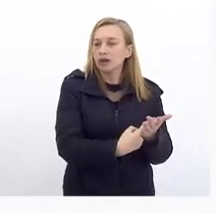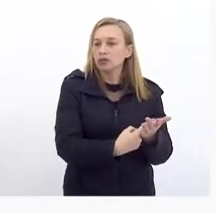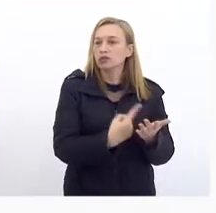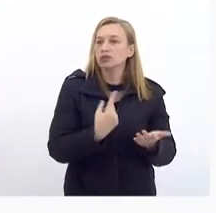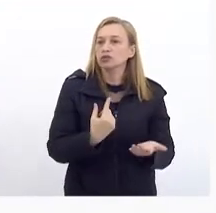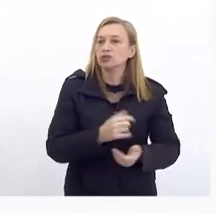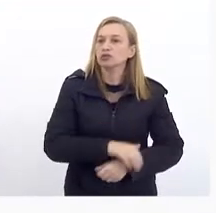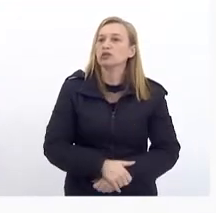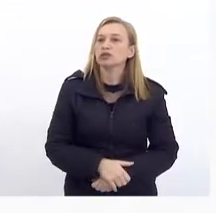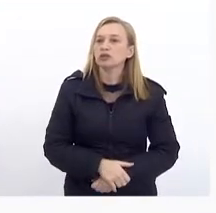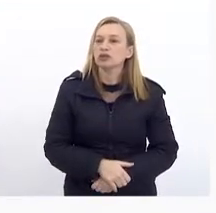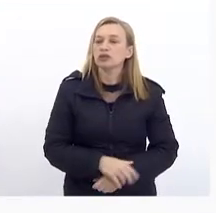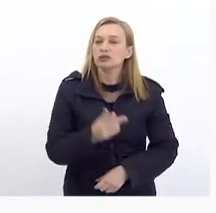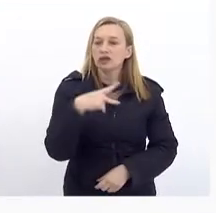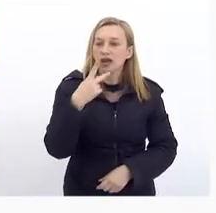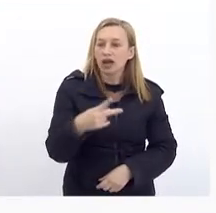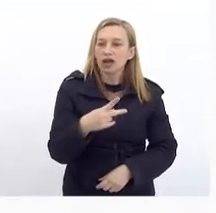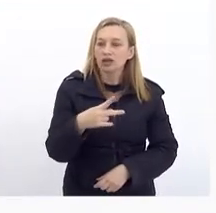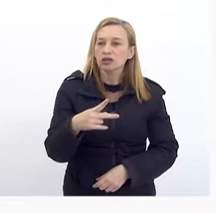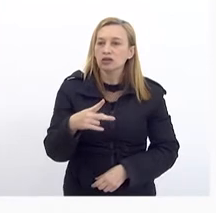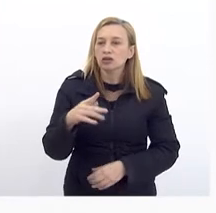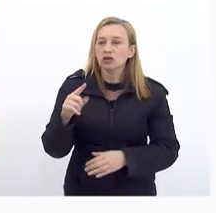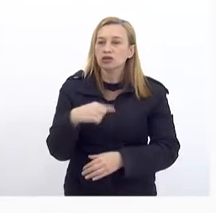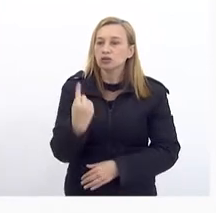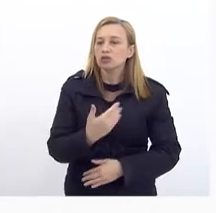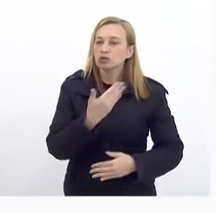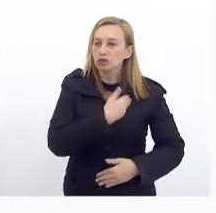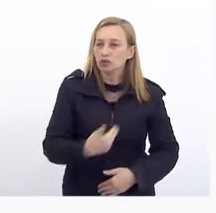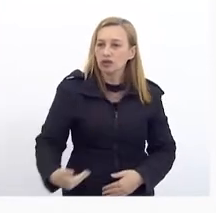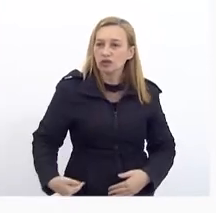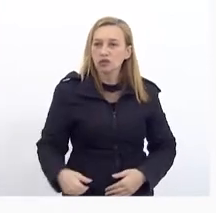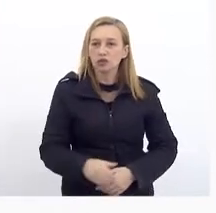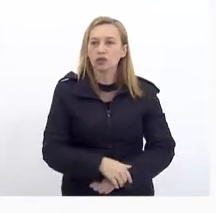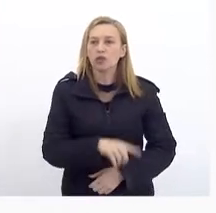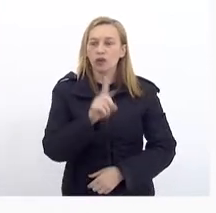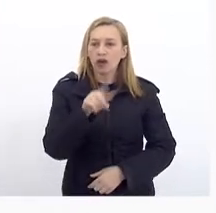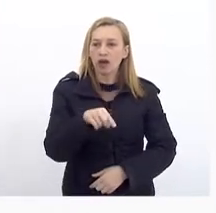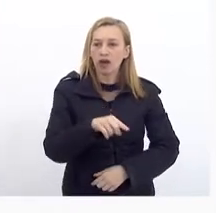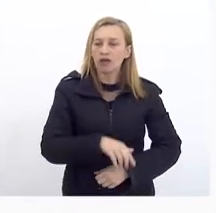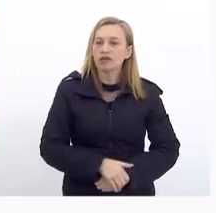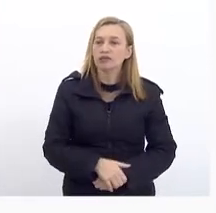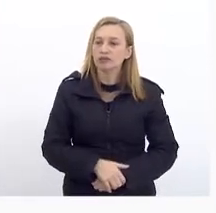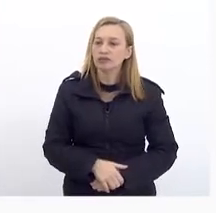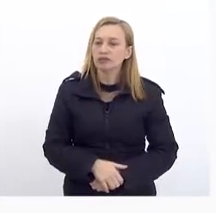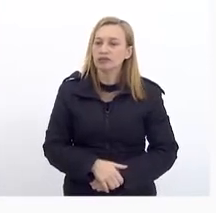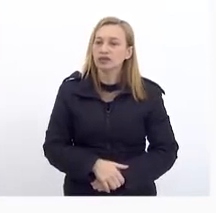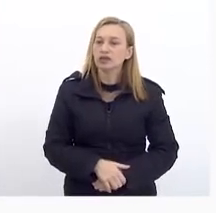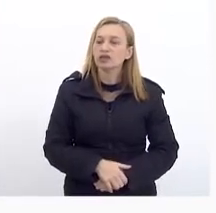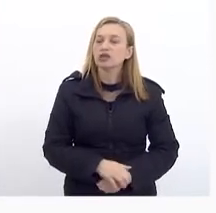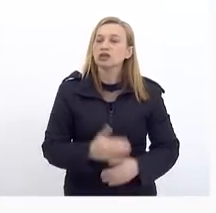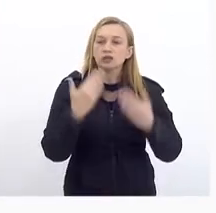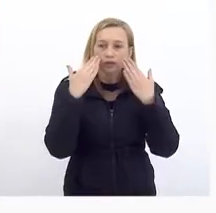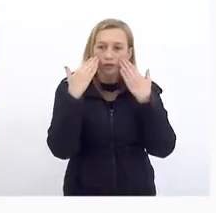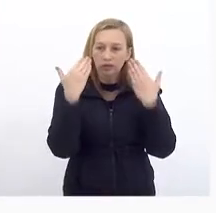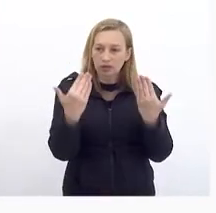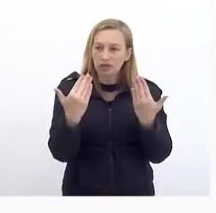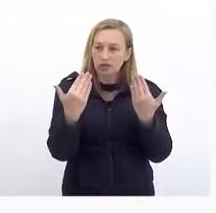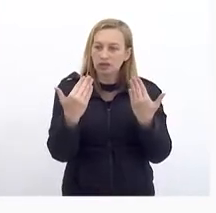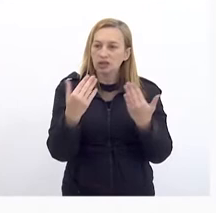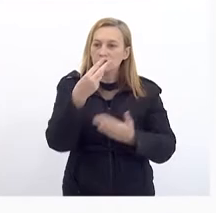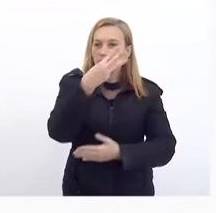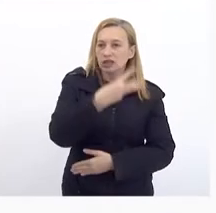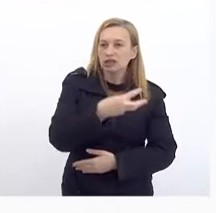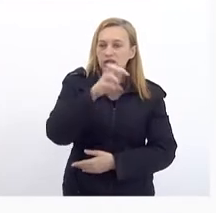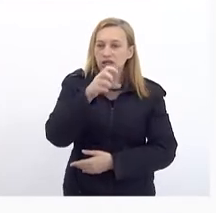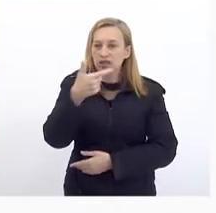Pacto Como tem sido dito pelo nosso governador Ele é algo vivo Nós apresentamos essas 315